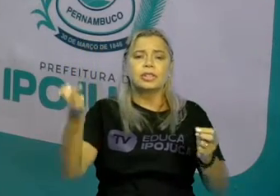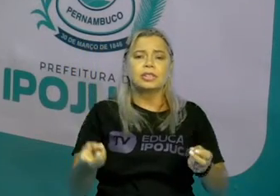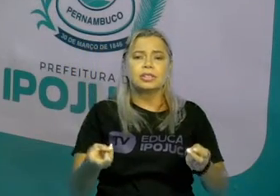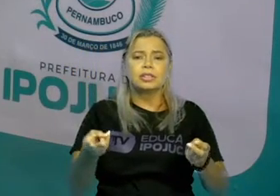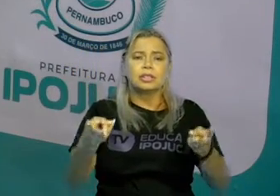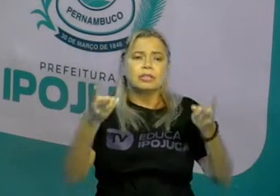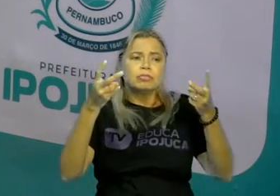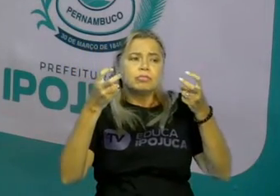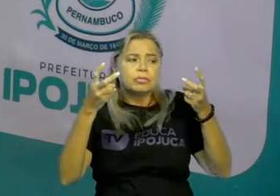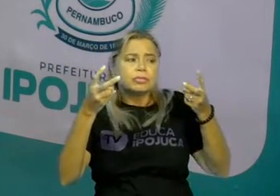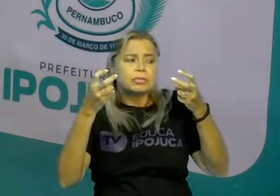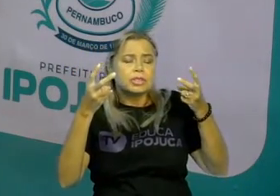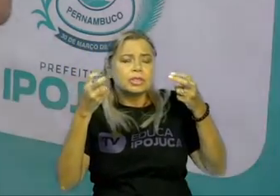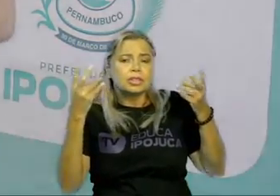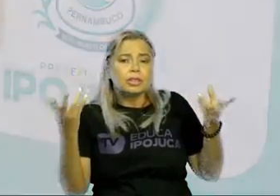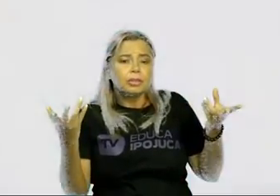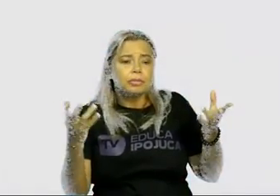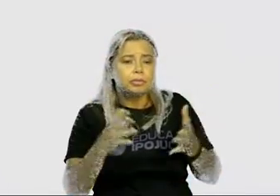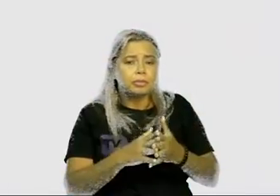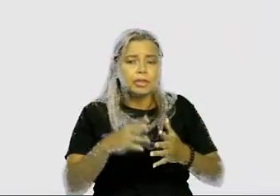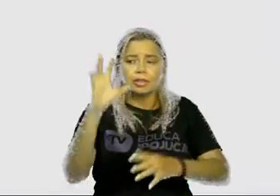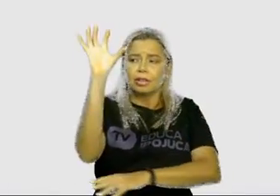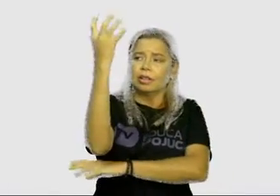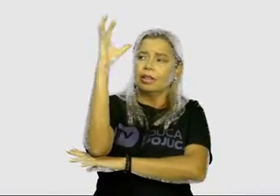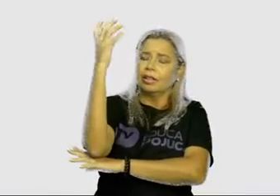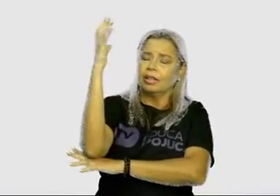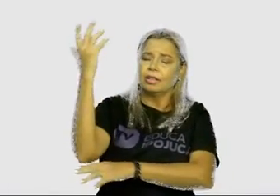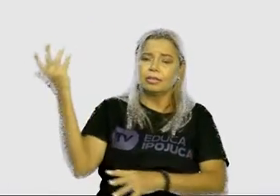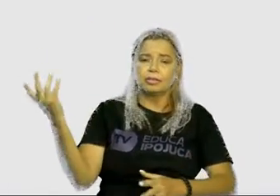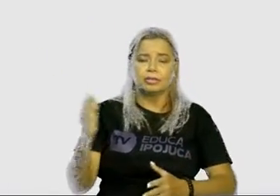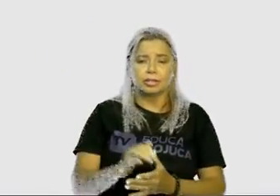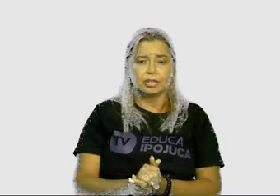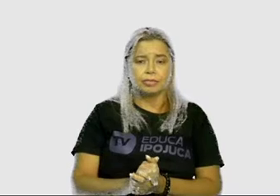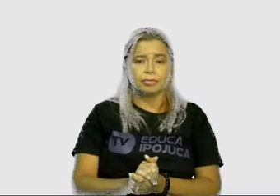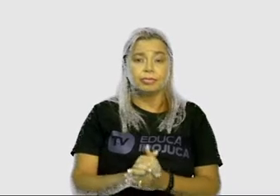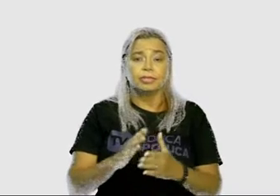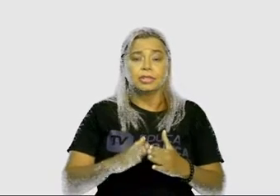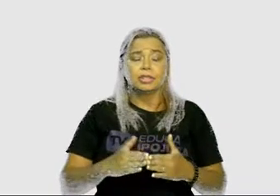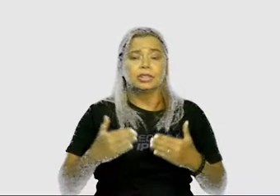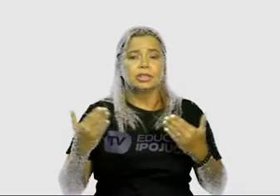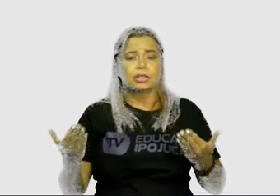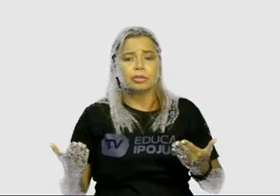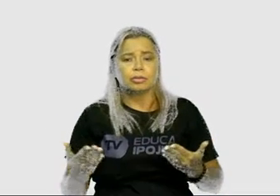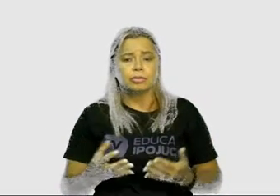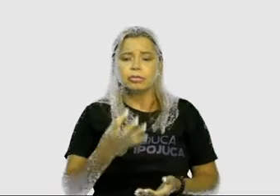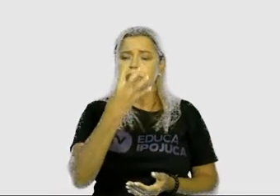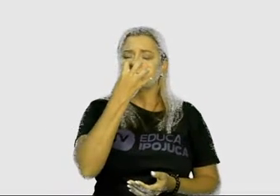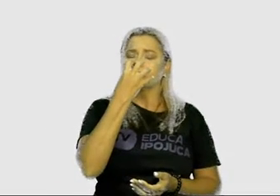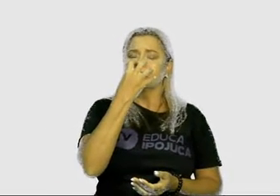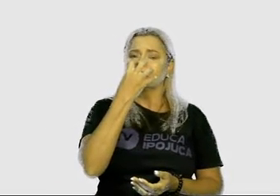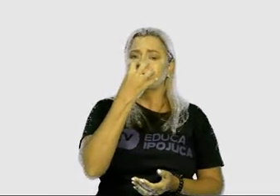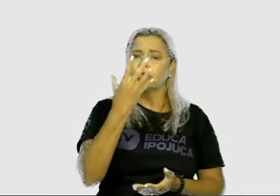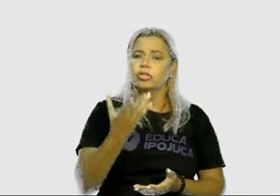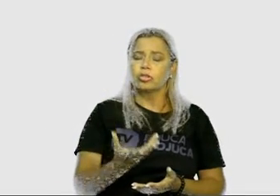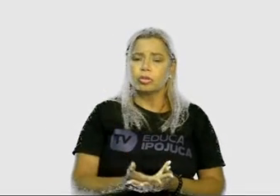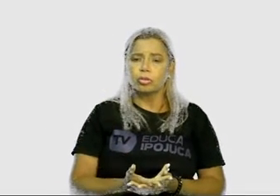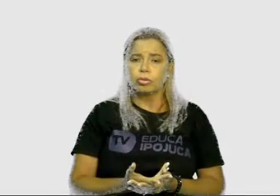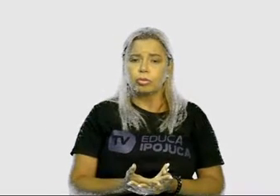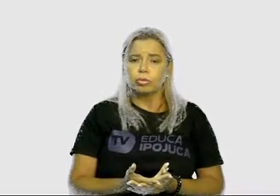a árvore. Já no nosso caso aqui, onde está o cachorro? Aqui ele está